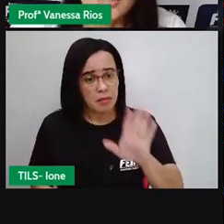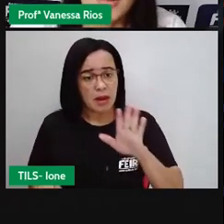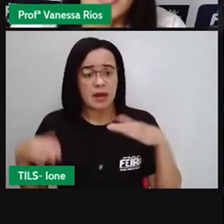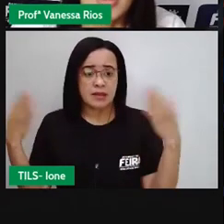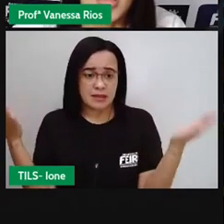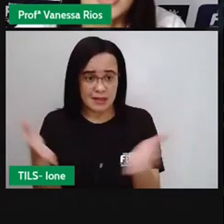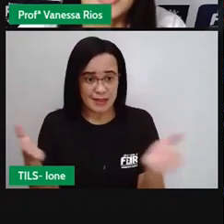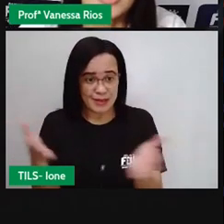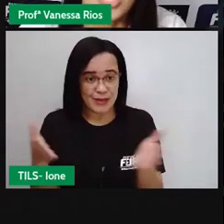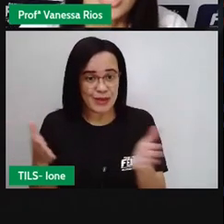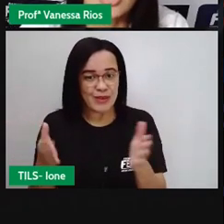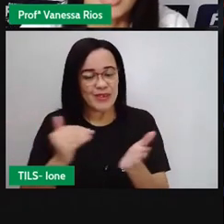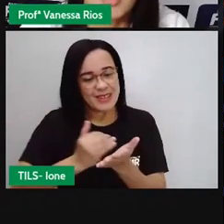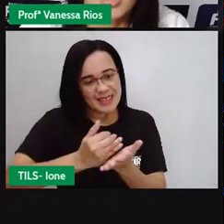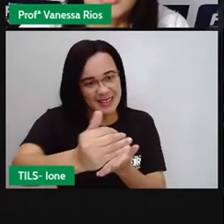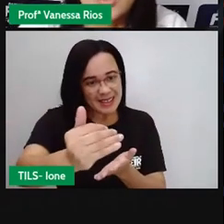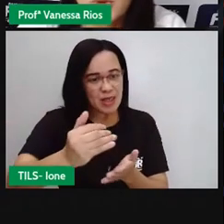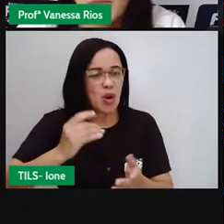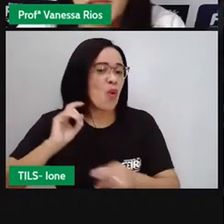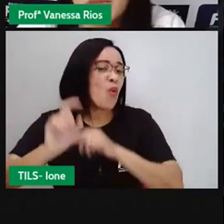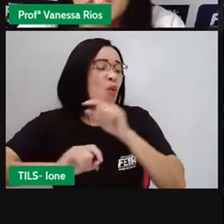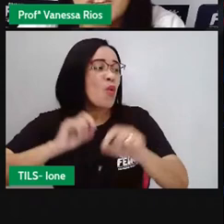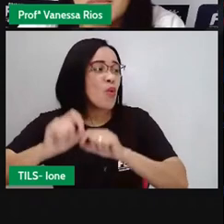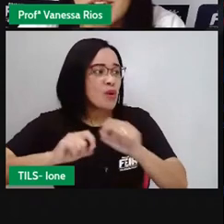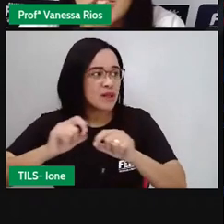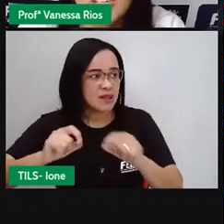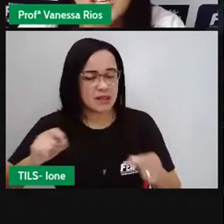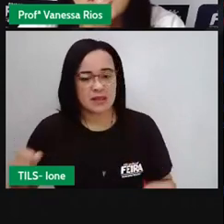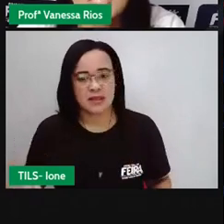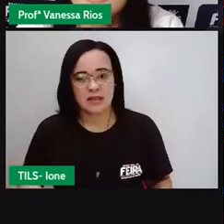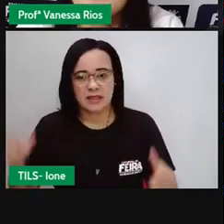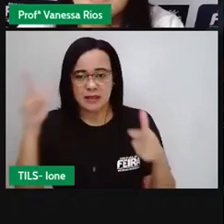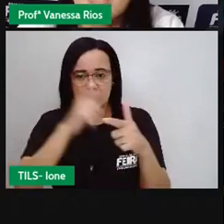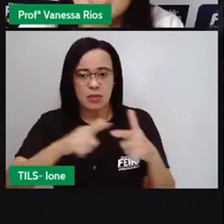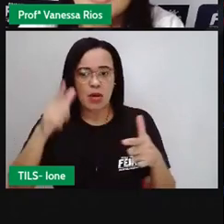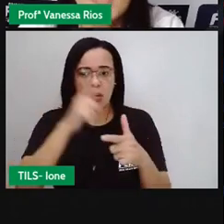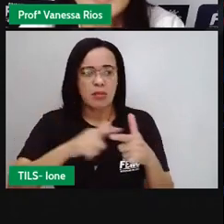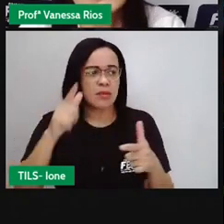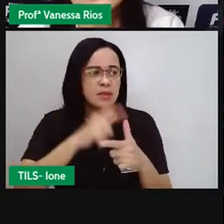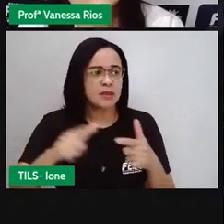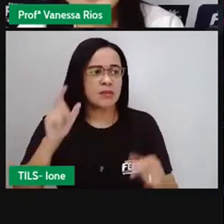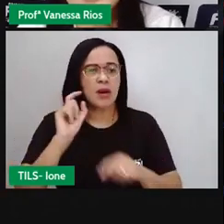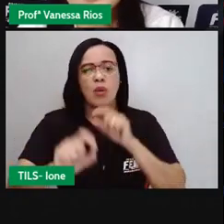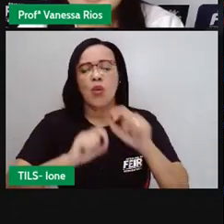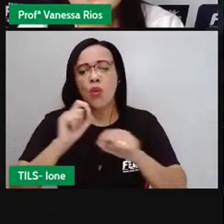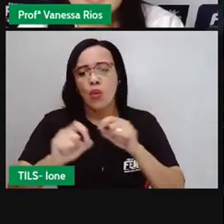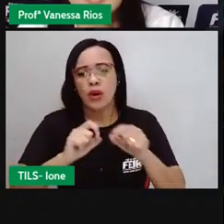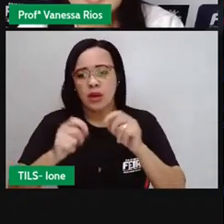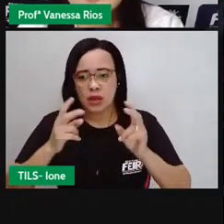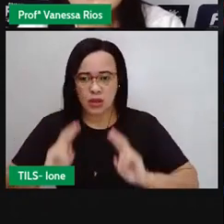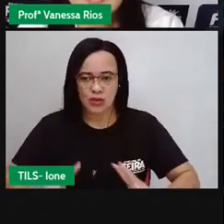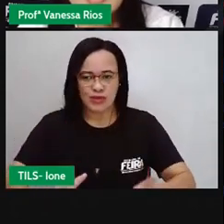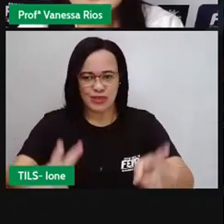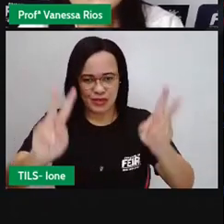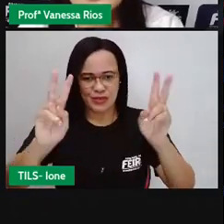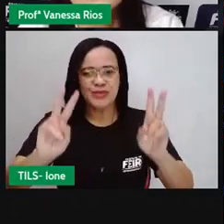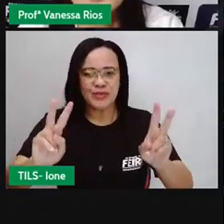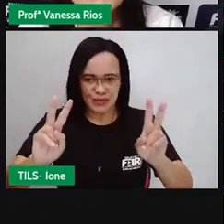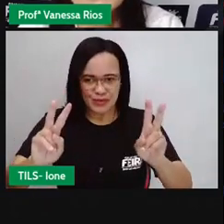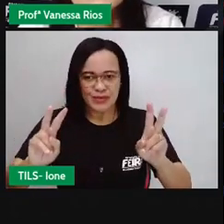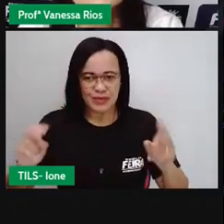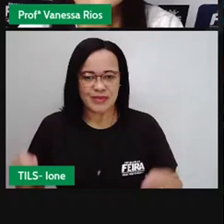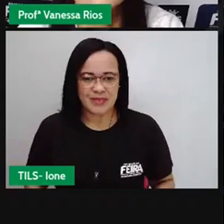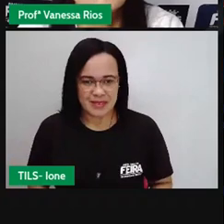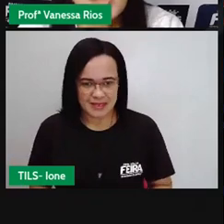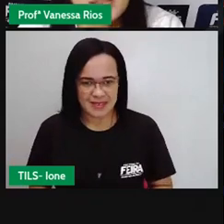A gente vai falar aí, já que a gente está falando de problema de má digestão, a gente vai continuar a nossa fala aí e falar também de